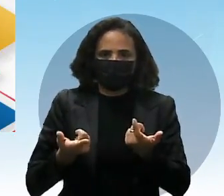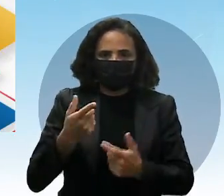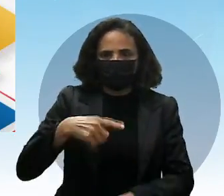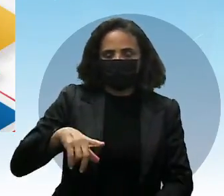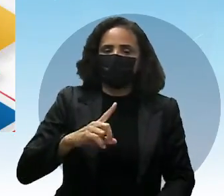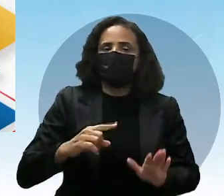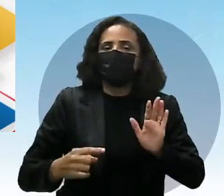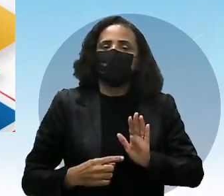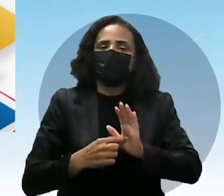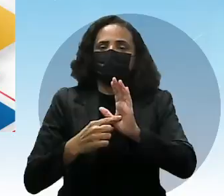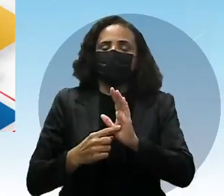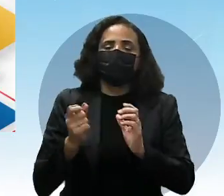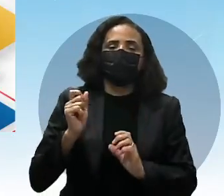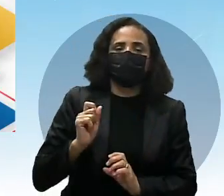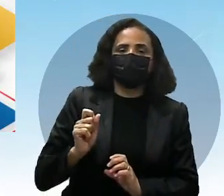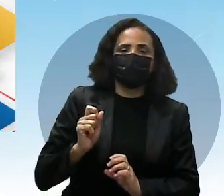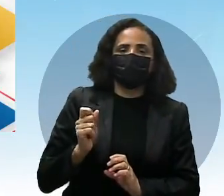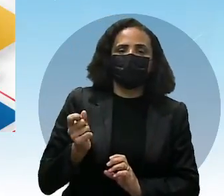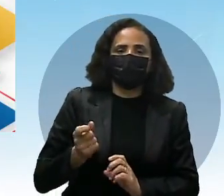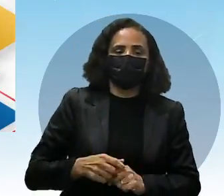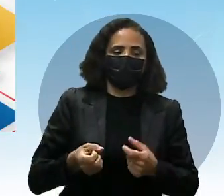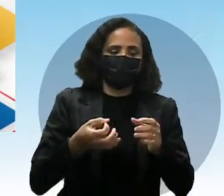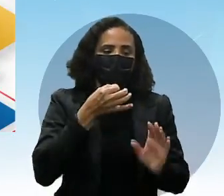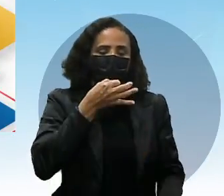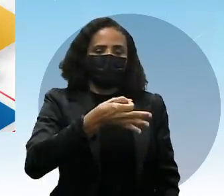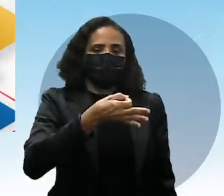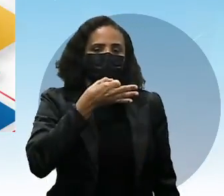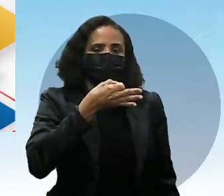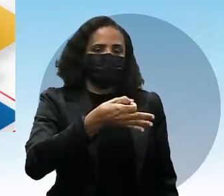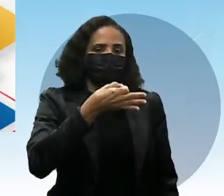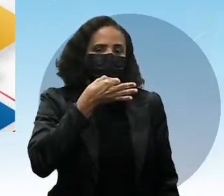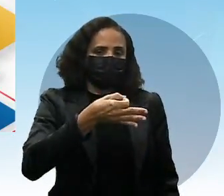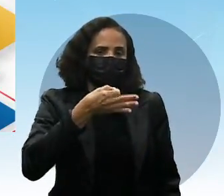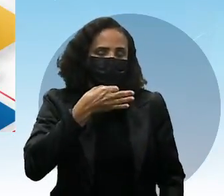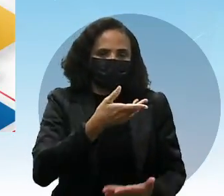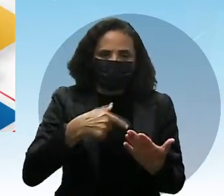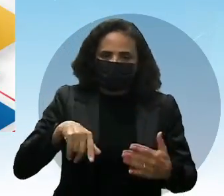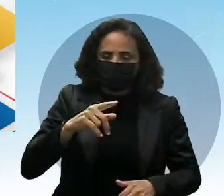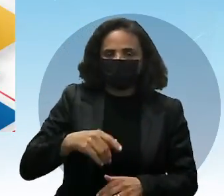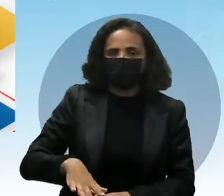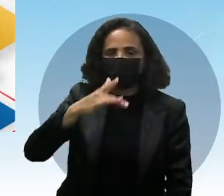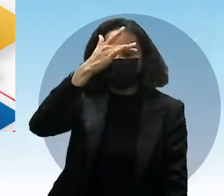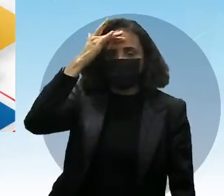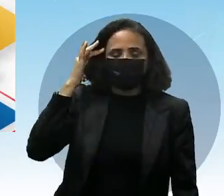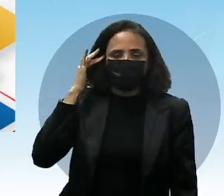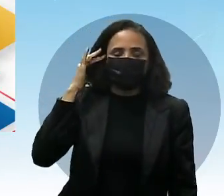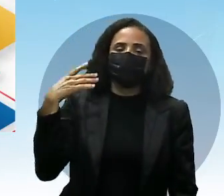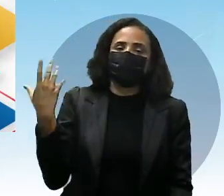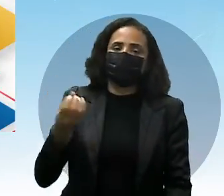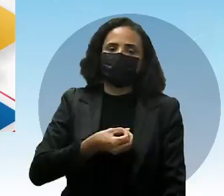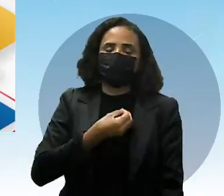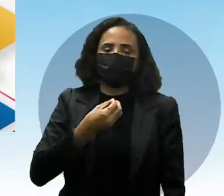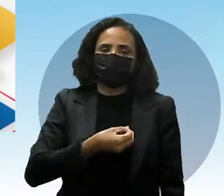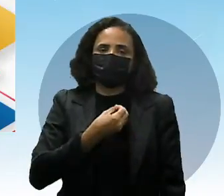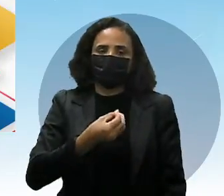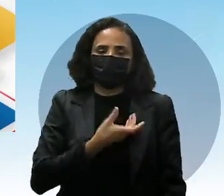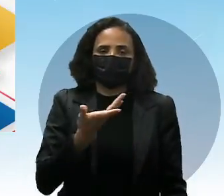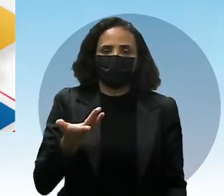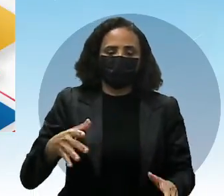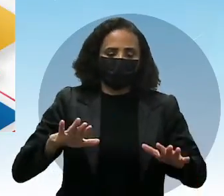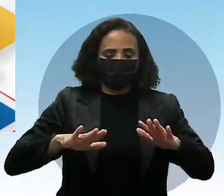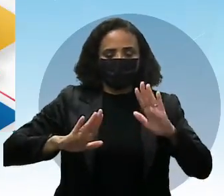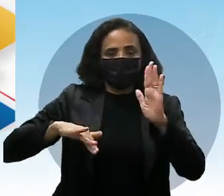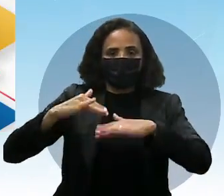Ela traz também um caráter de crítica, certo? As pessoas, atualmente, elas vivem tanto de alimentar redes